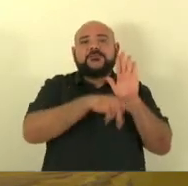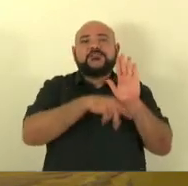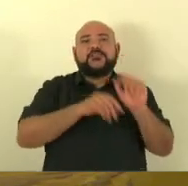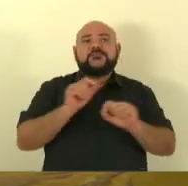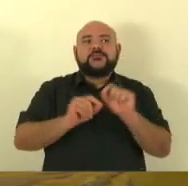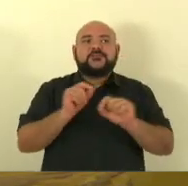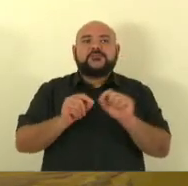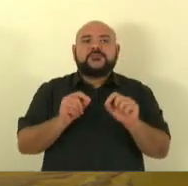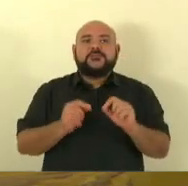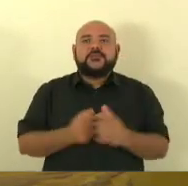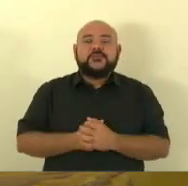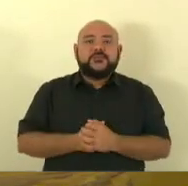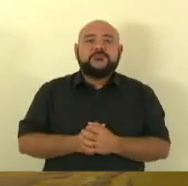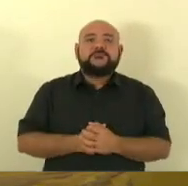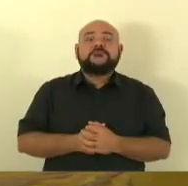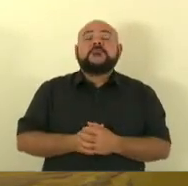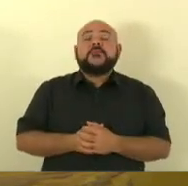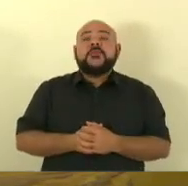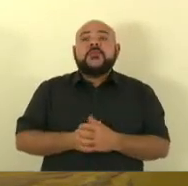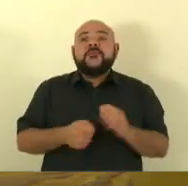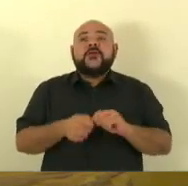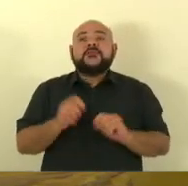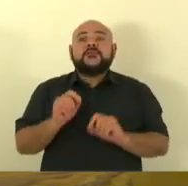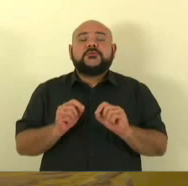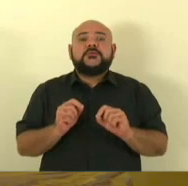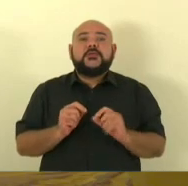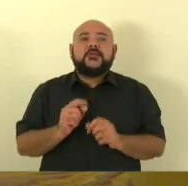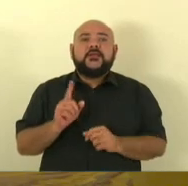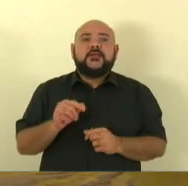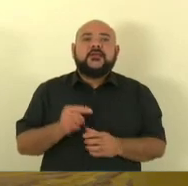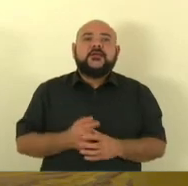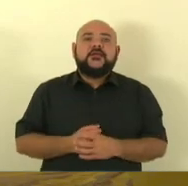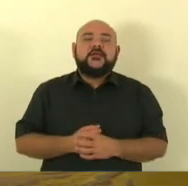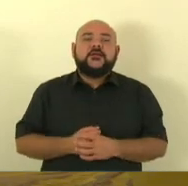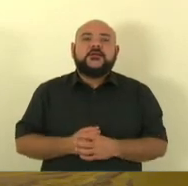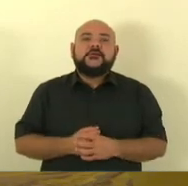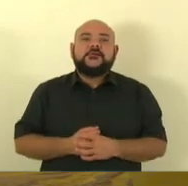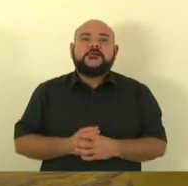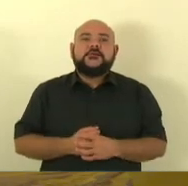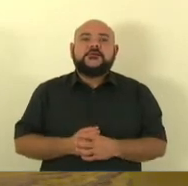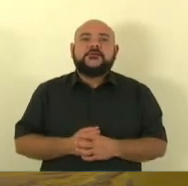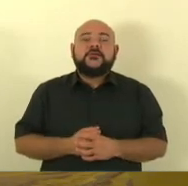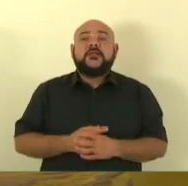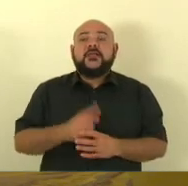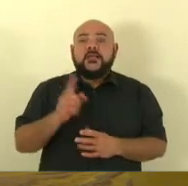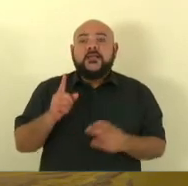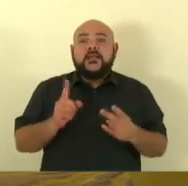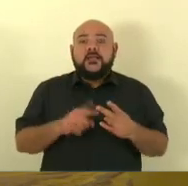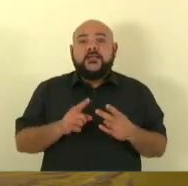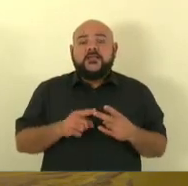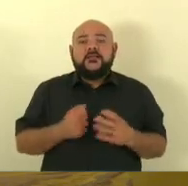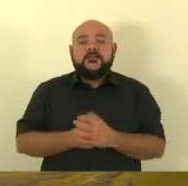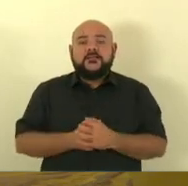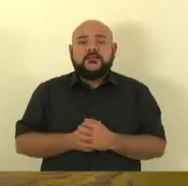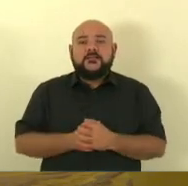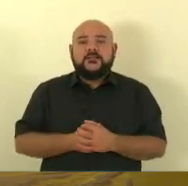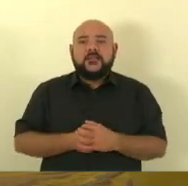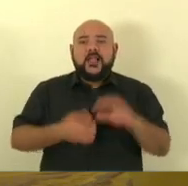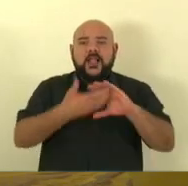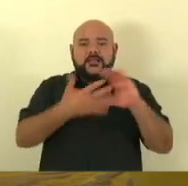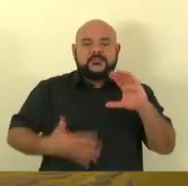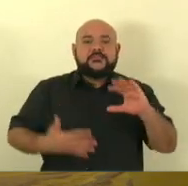projeto de lei do Capitão Assunção, que estabelece o sexo biológico como critério